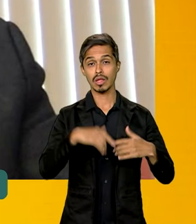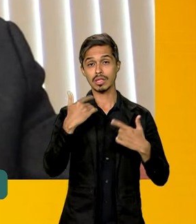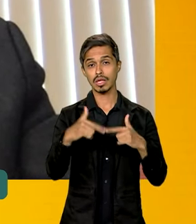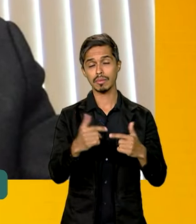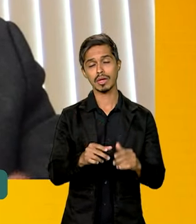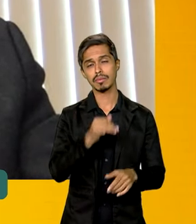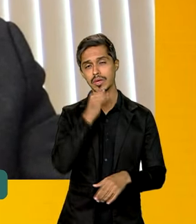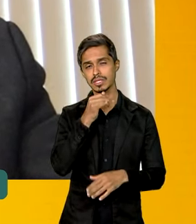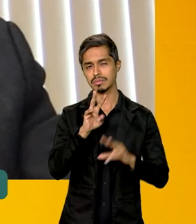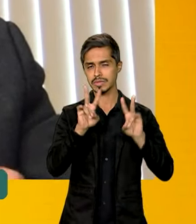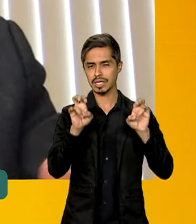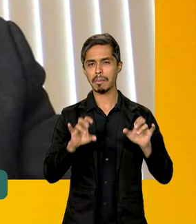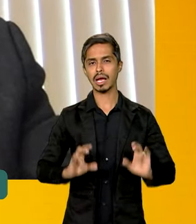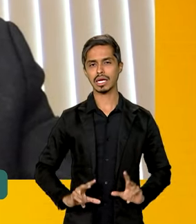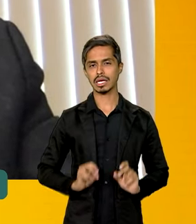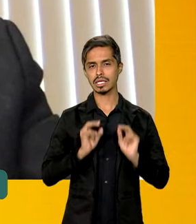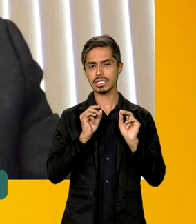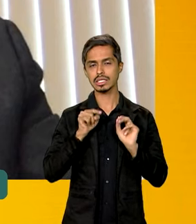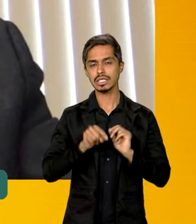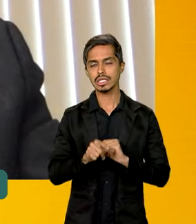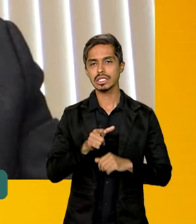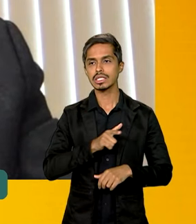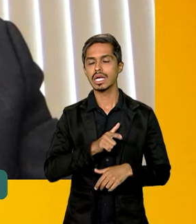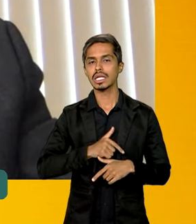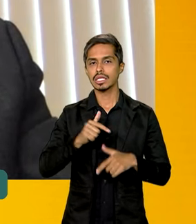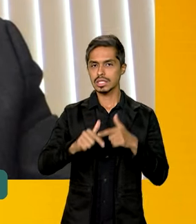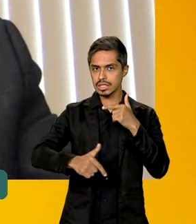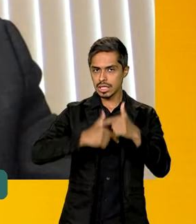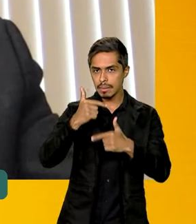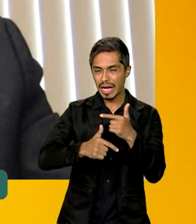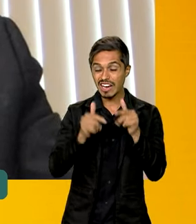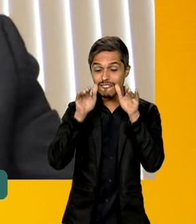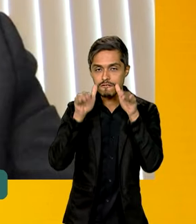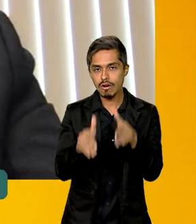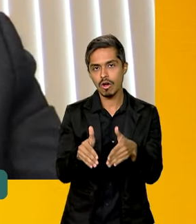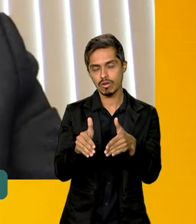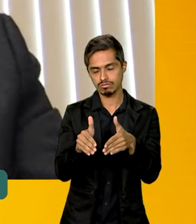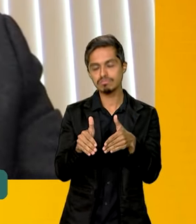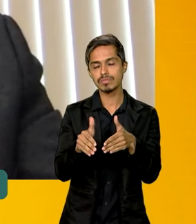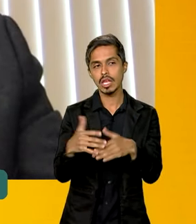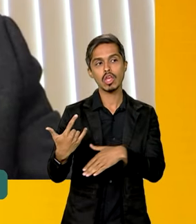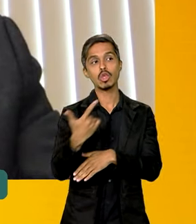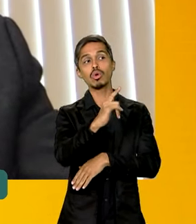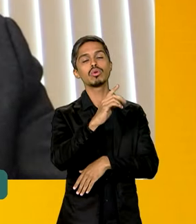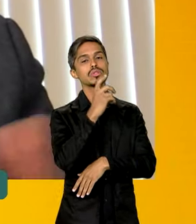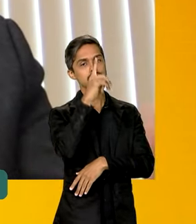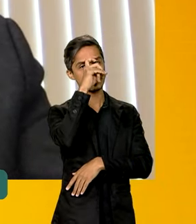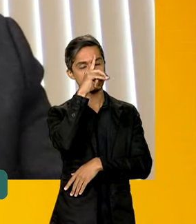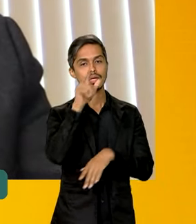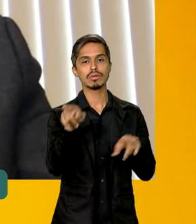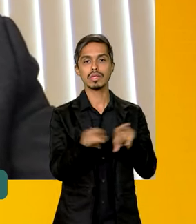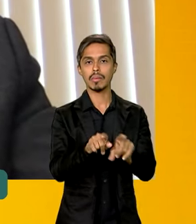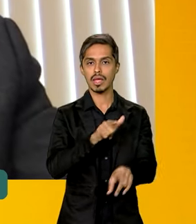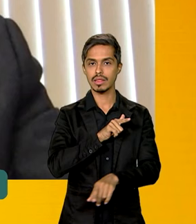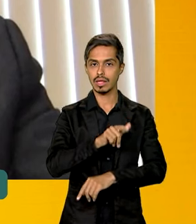câncer, por exemplo, que tem serviços especializados nessa área e outros hospitais também que